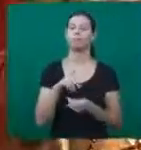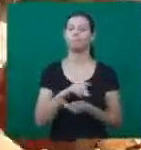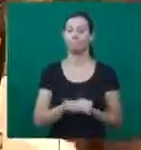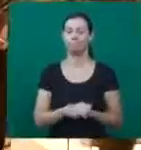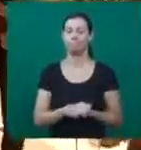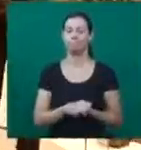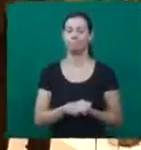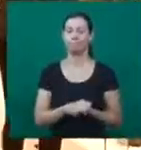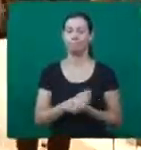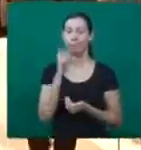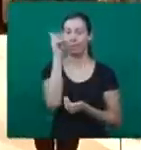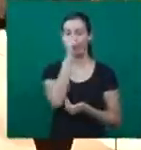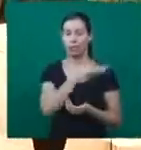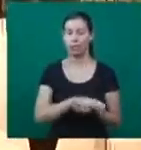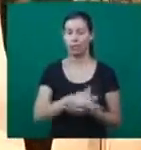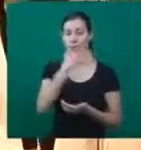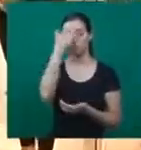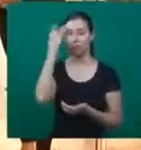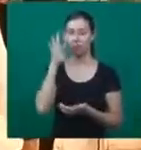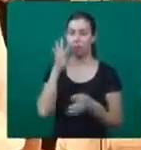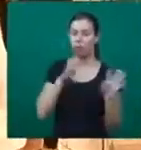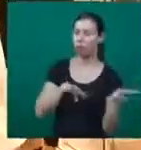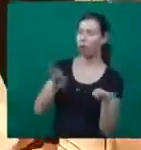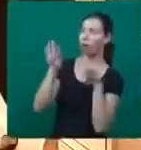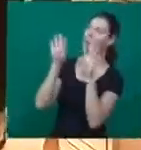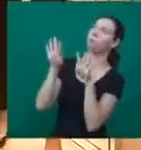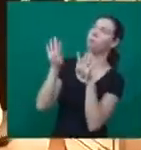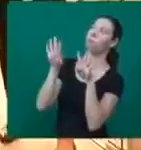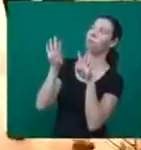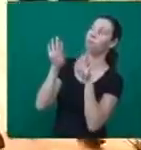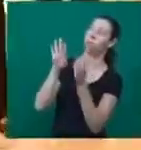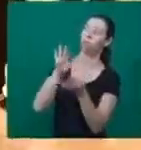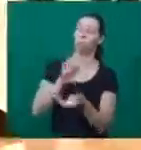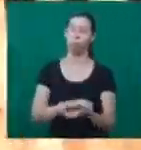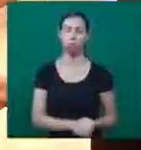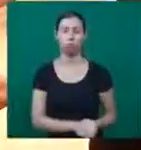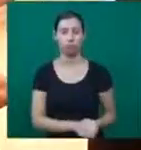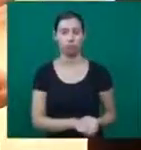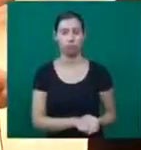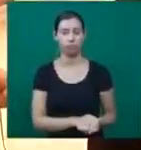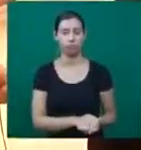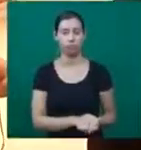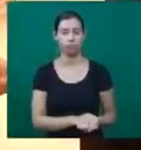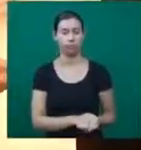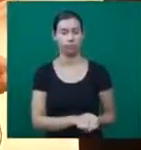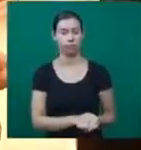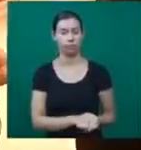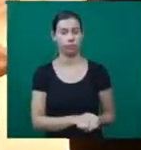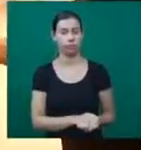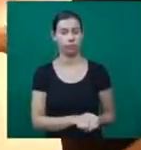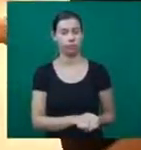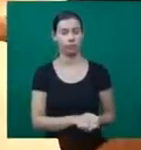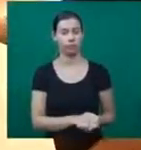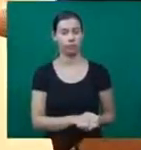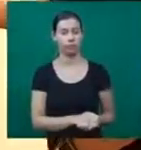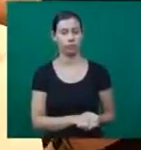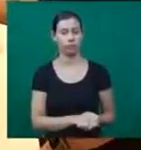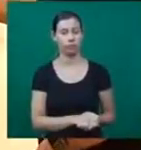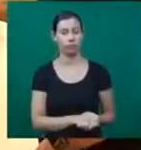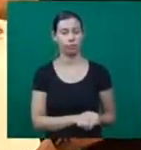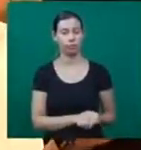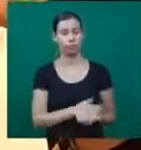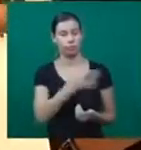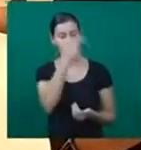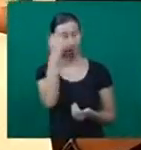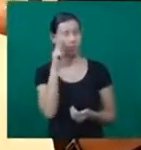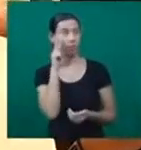impossível alguém passar por ele e não parar para olhar. O tamanho dele assusta. A gente estava olhando e muita gente para